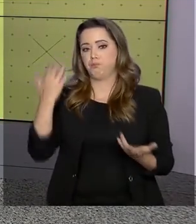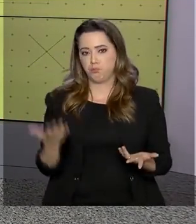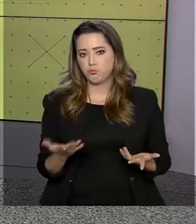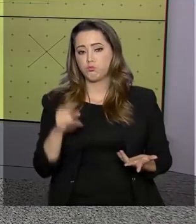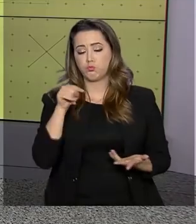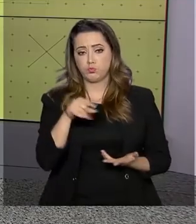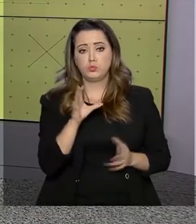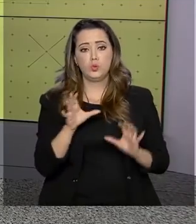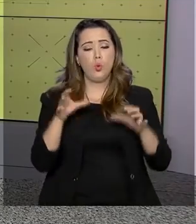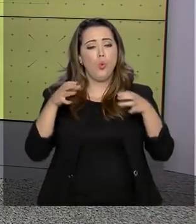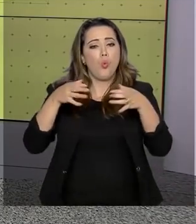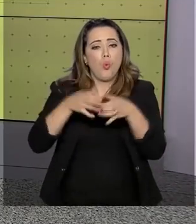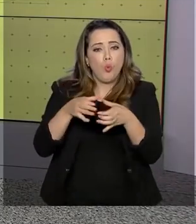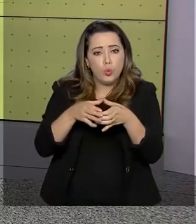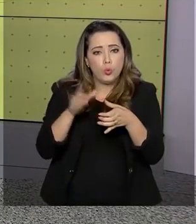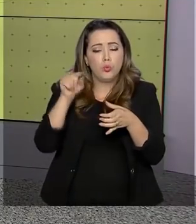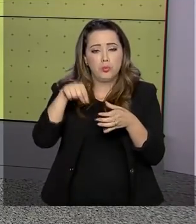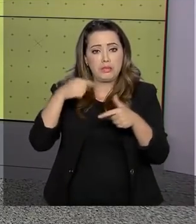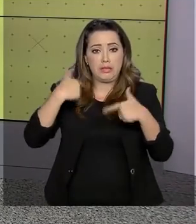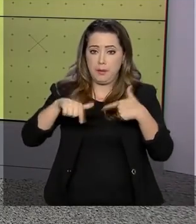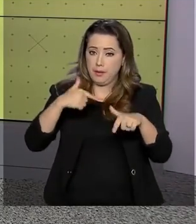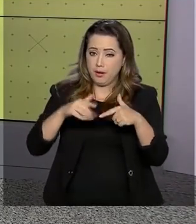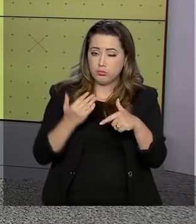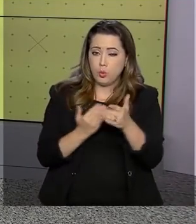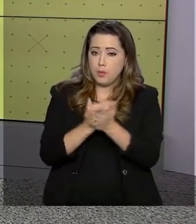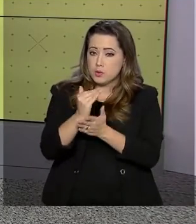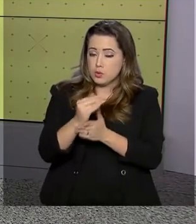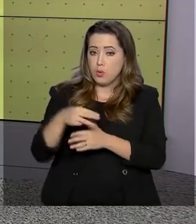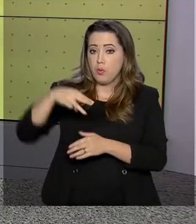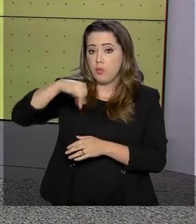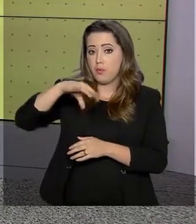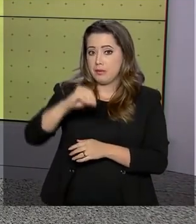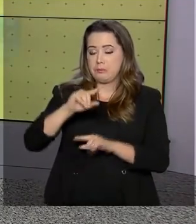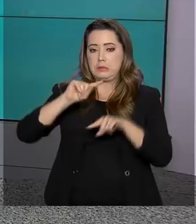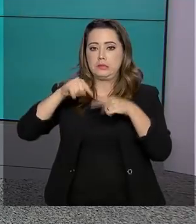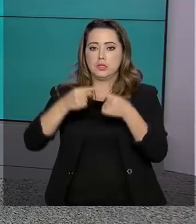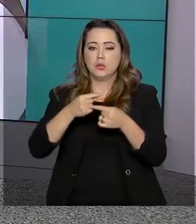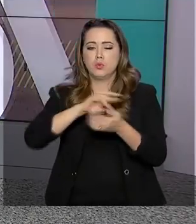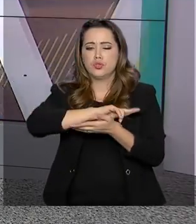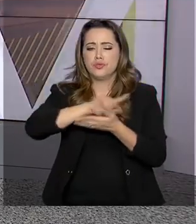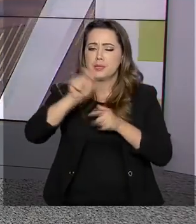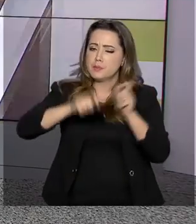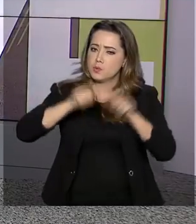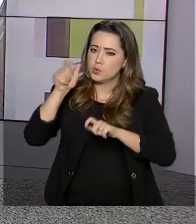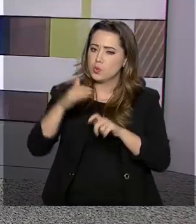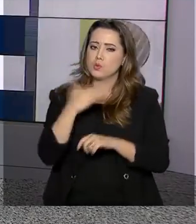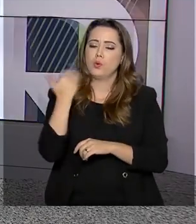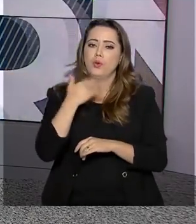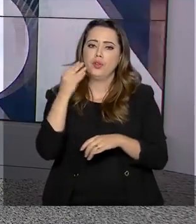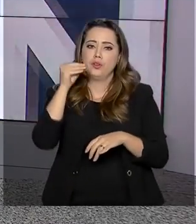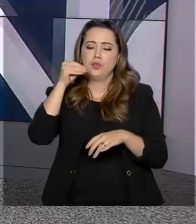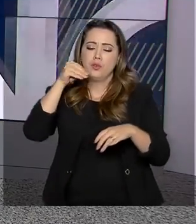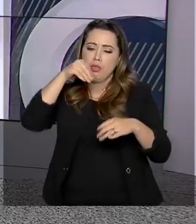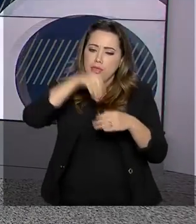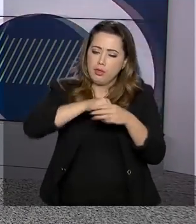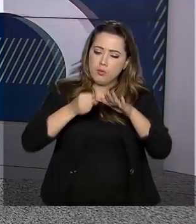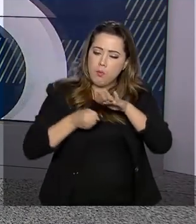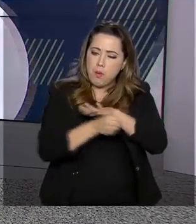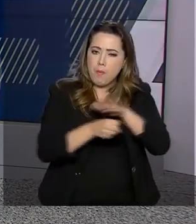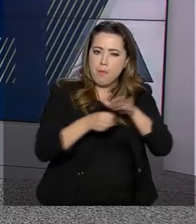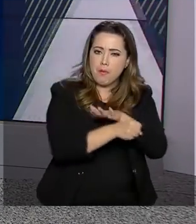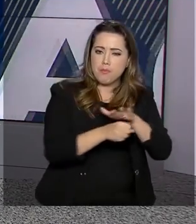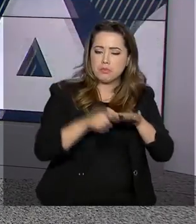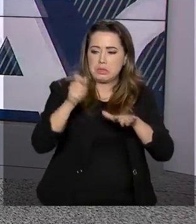de intervenção em presídios do Amazonas começou em maio, após a morte de dezenas de presos dentro das